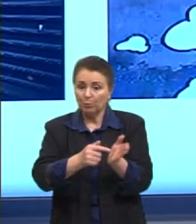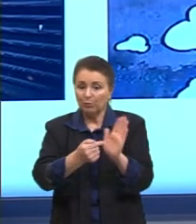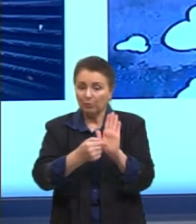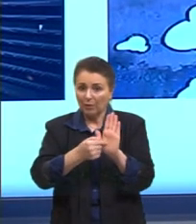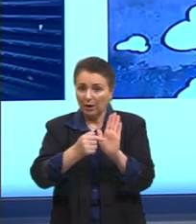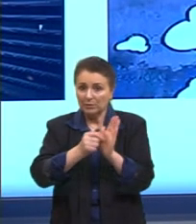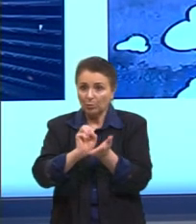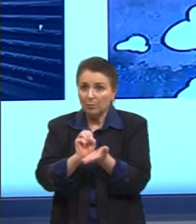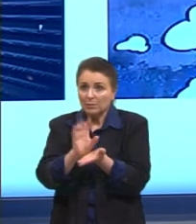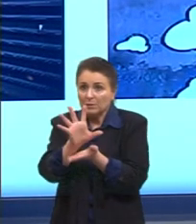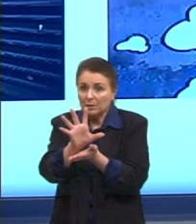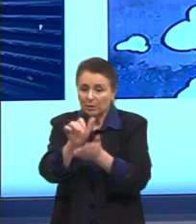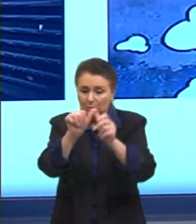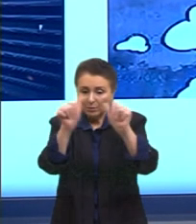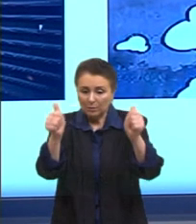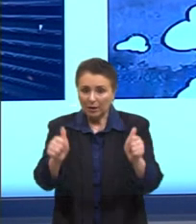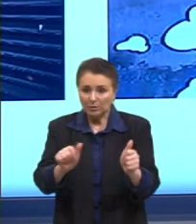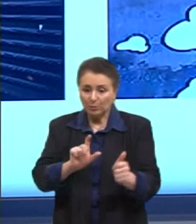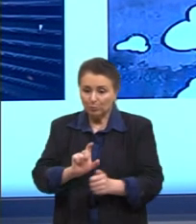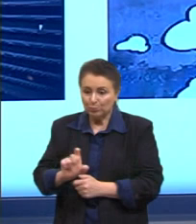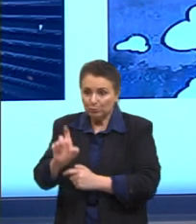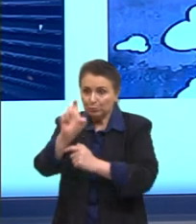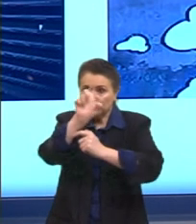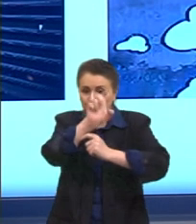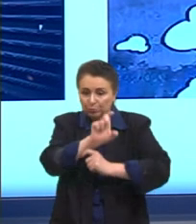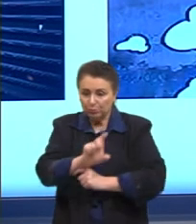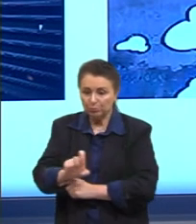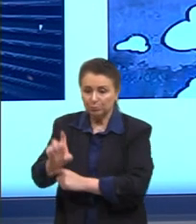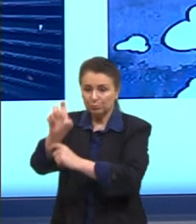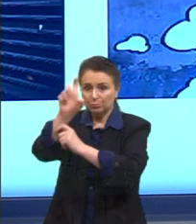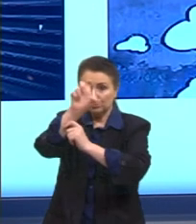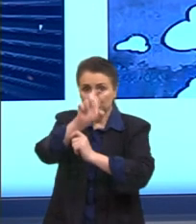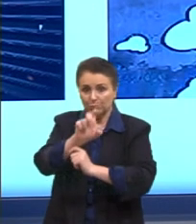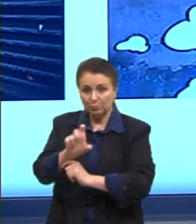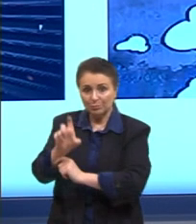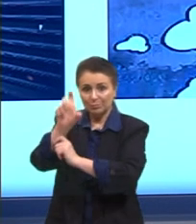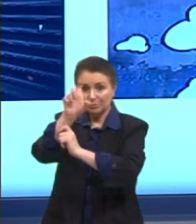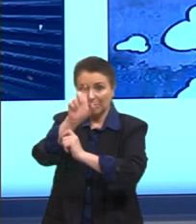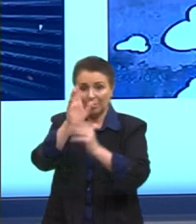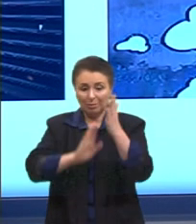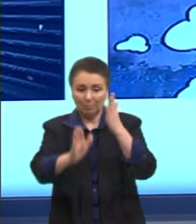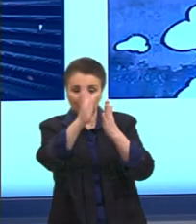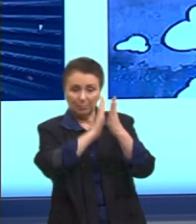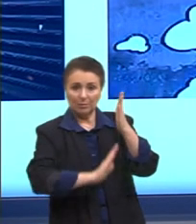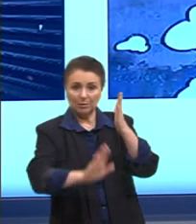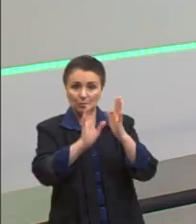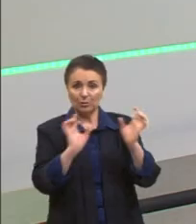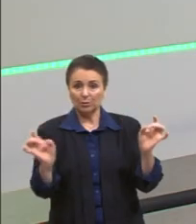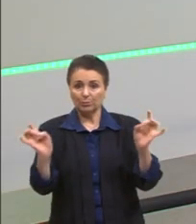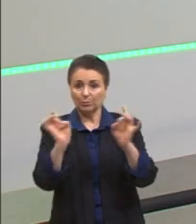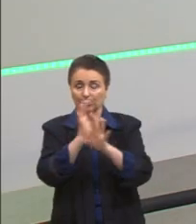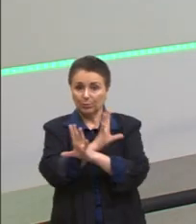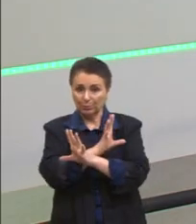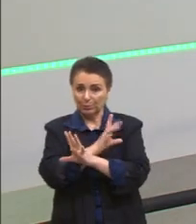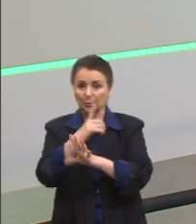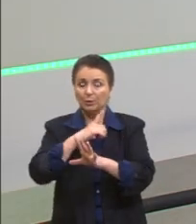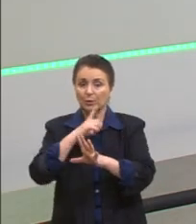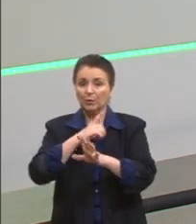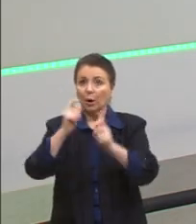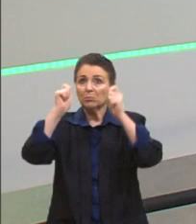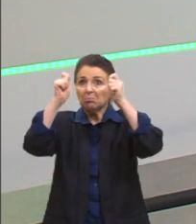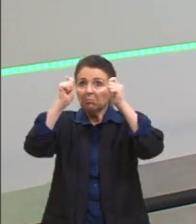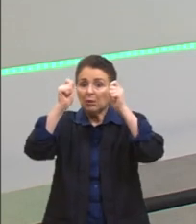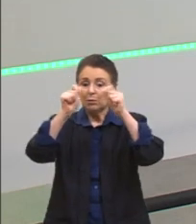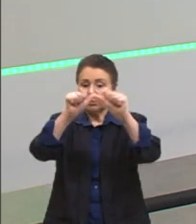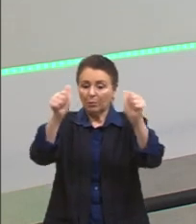imagem, e com o spray, tu coloca na parede e agita ali o spray, pronto, tu tens o teu protesto, a tua